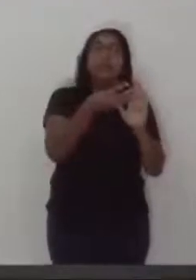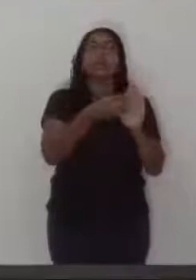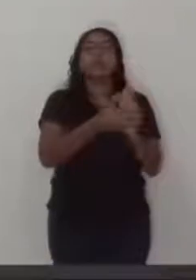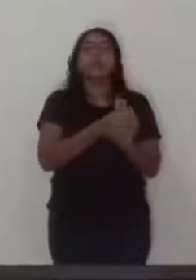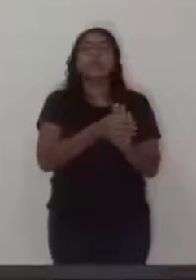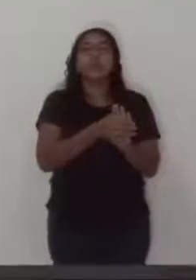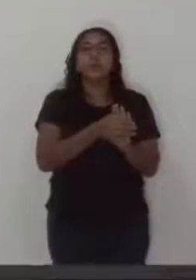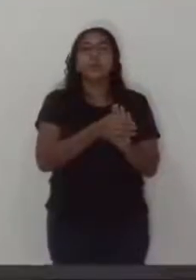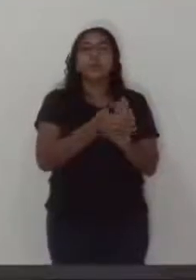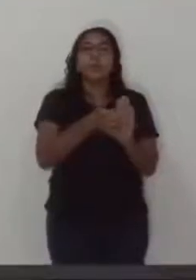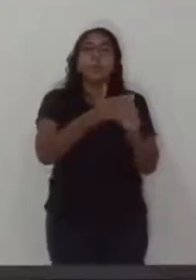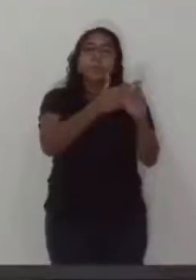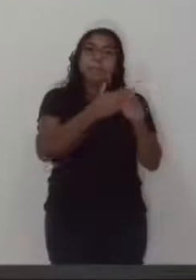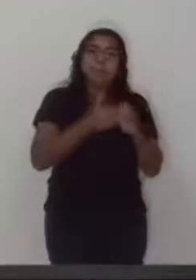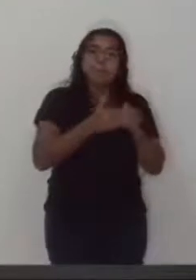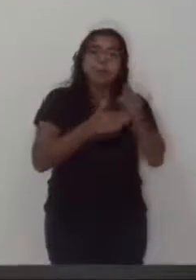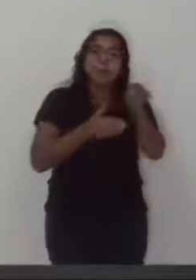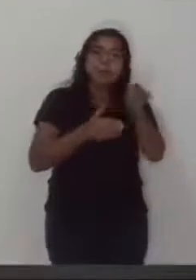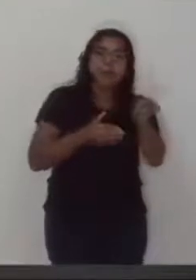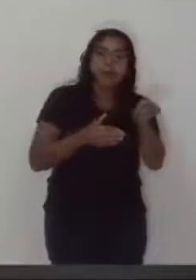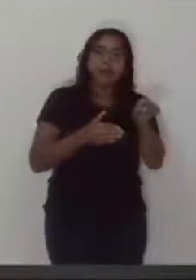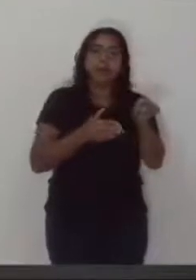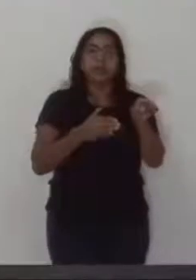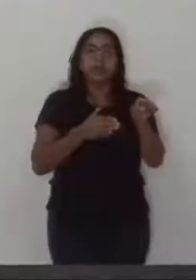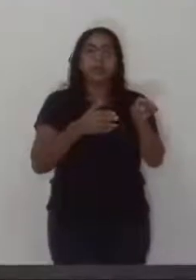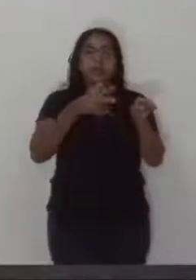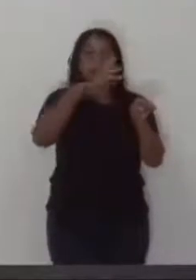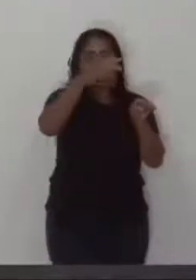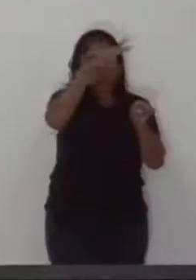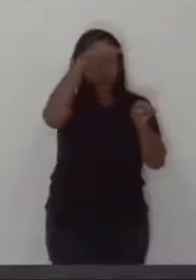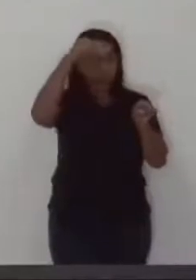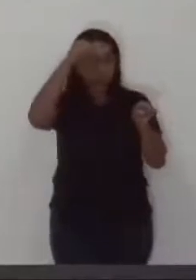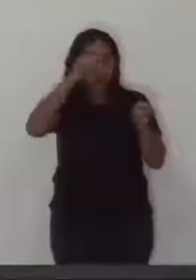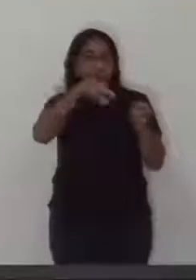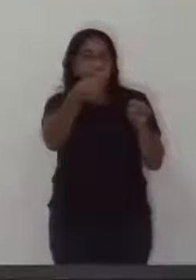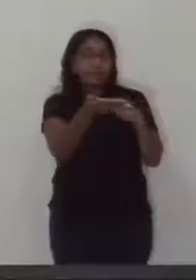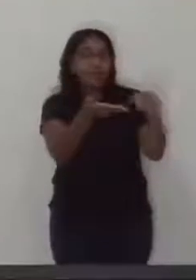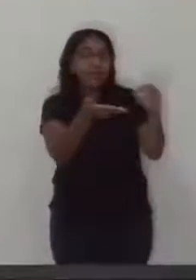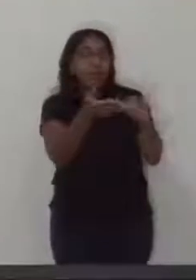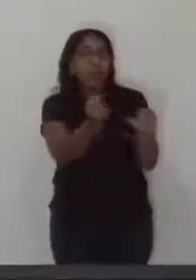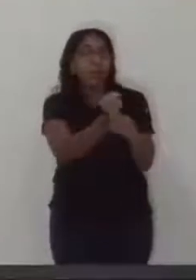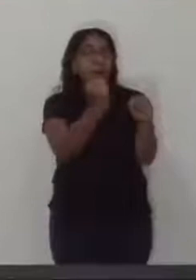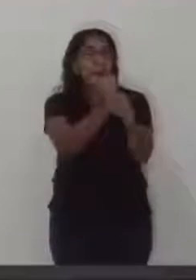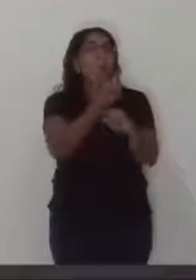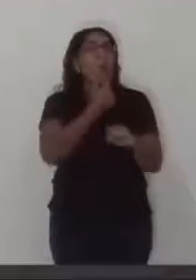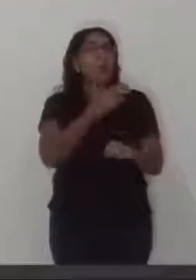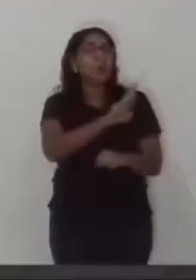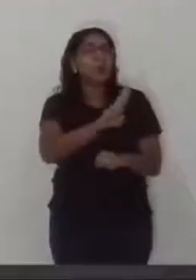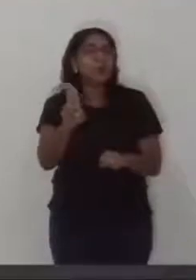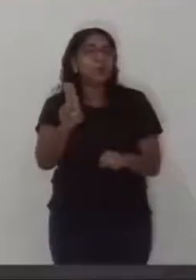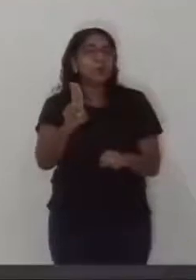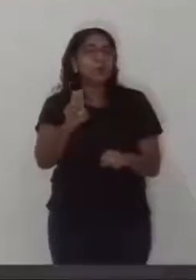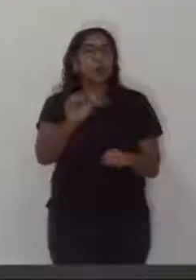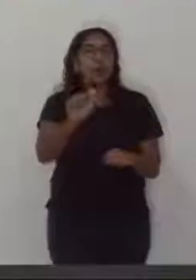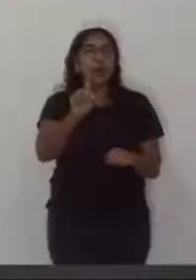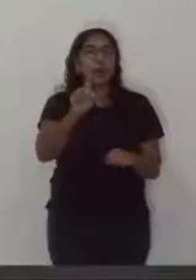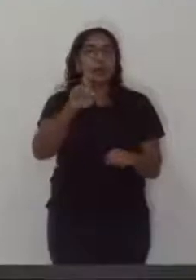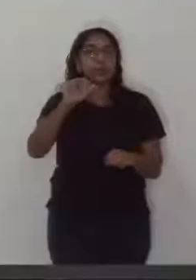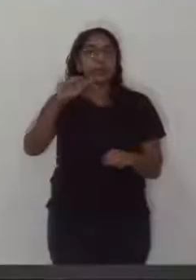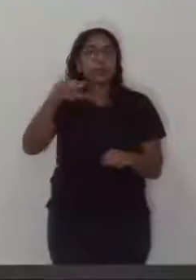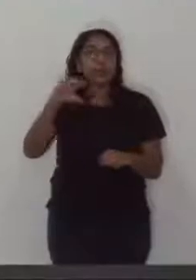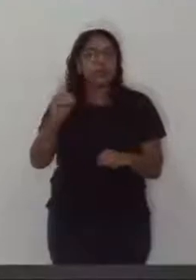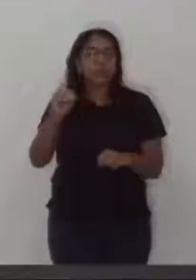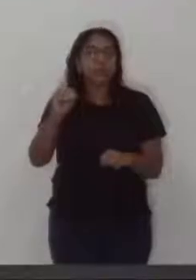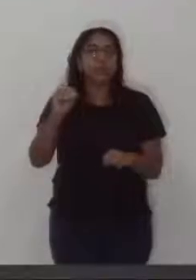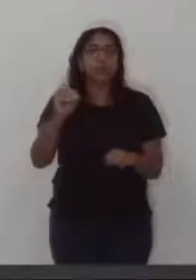disse a douta mesa convocar a Secretaria de Obras na pessoa do senhor secretário Adriano Corazari,